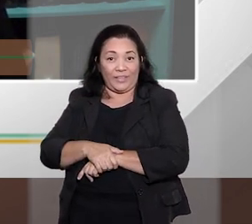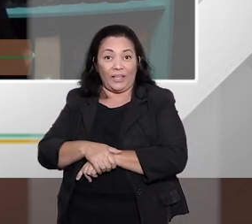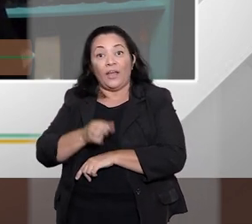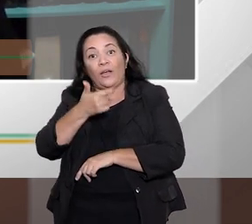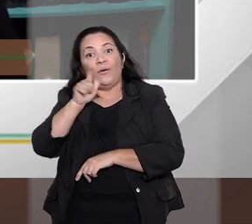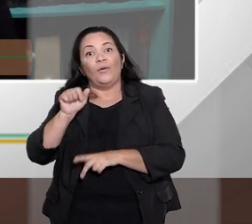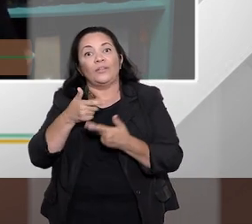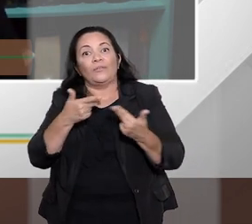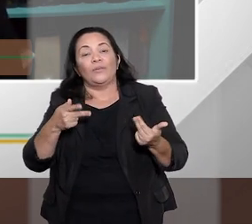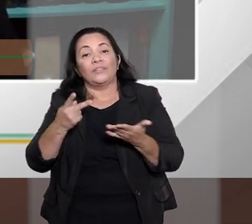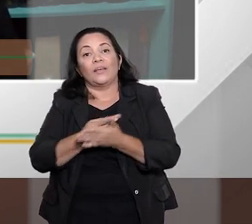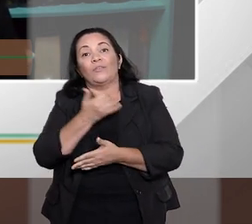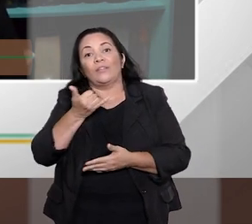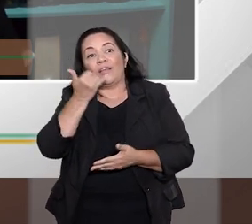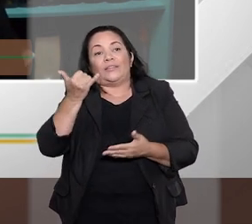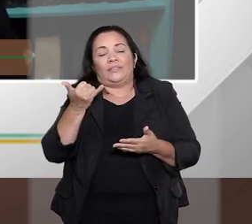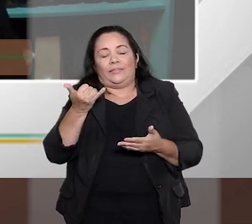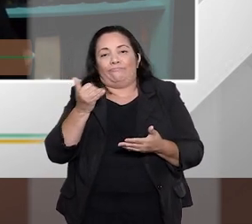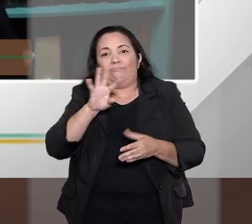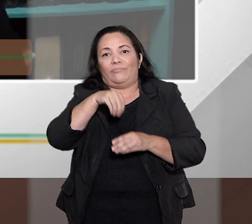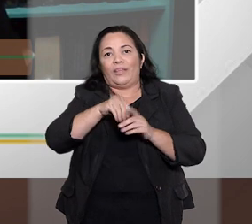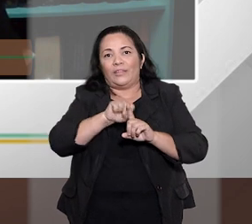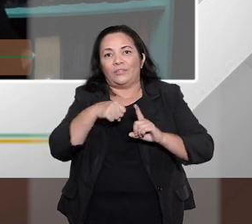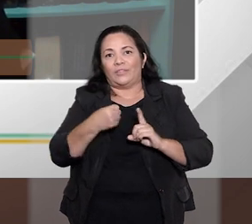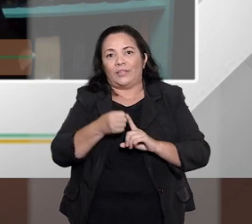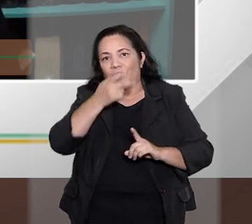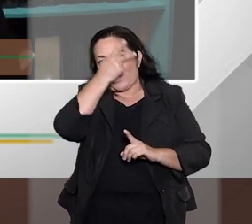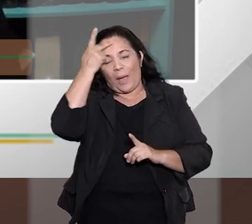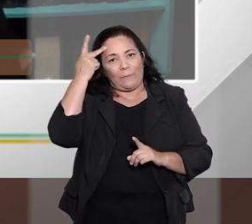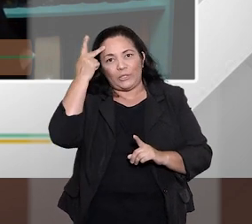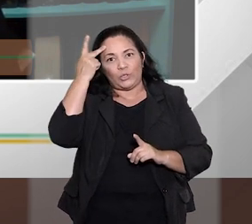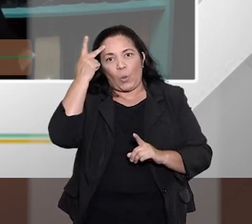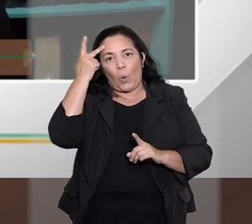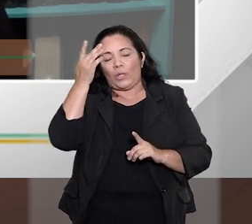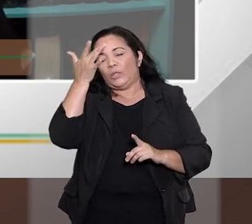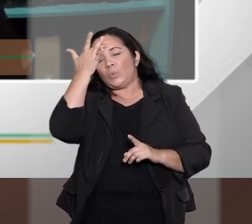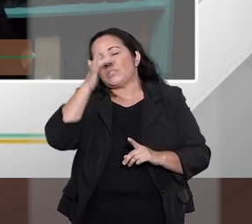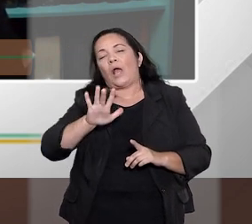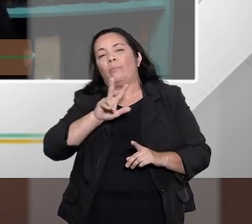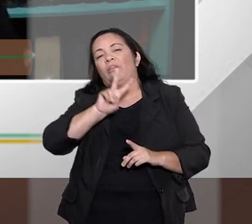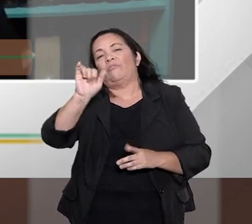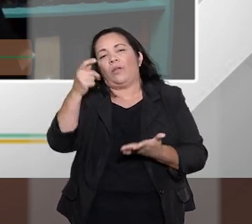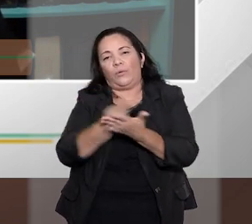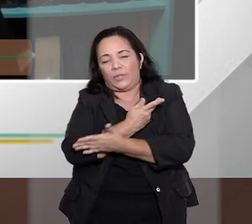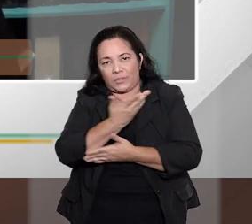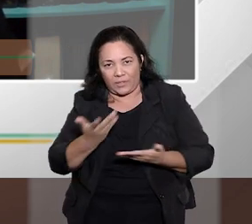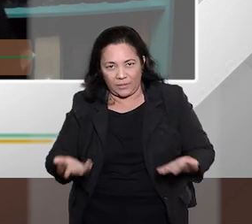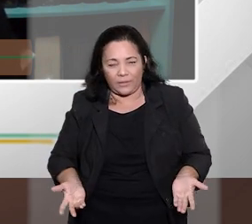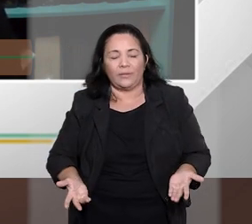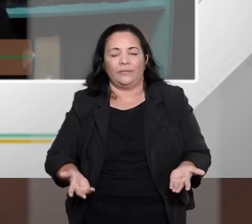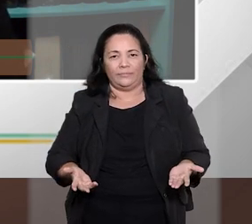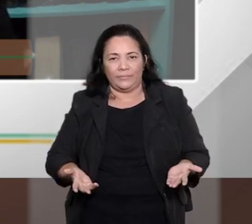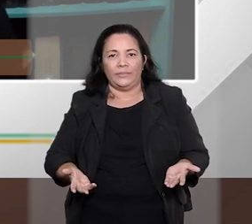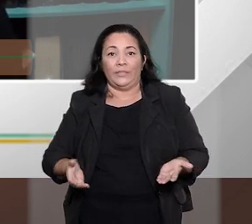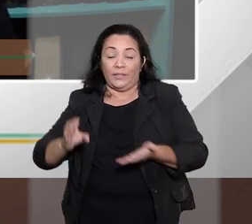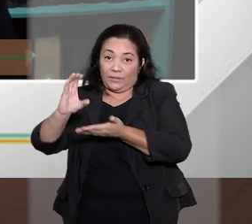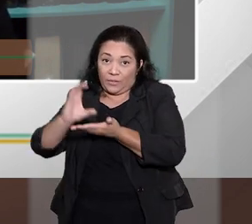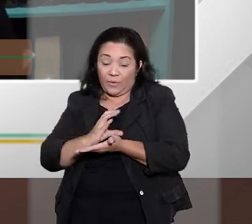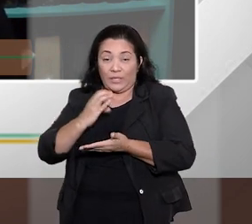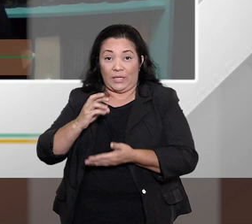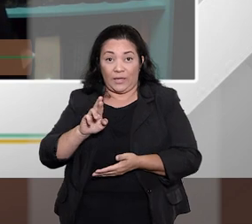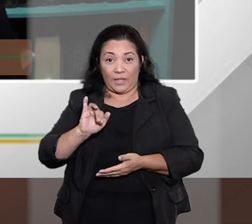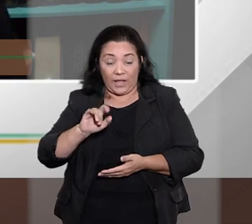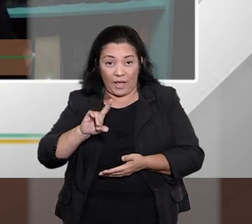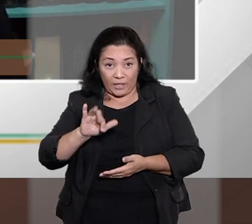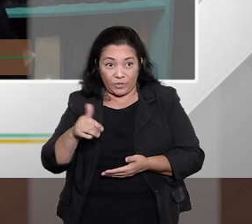à nossa sociedade, porém, e deve ser feito de forma responsável. Muitas vezes, é o crédito irresponsável que